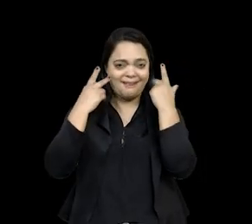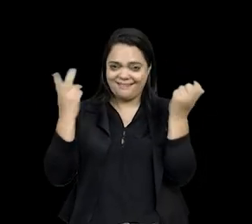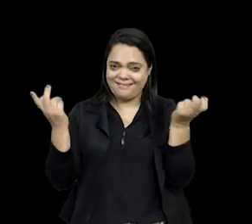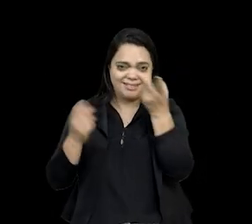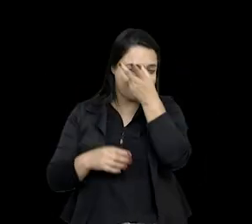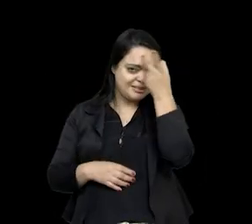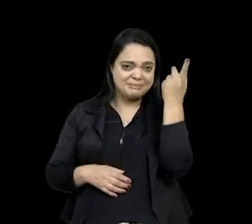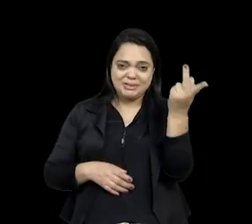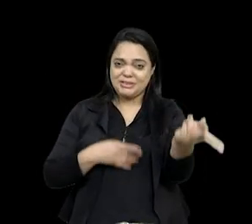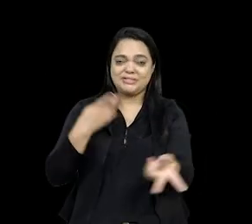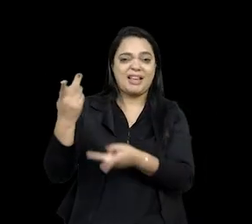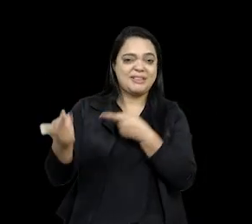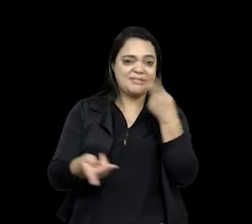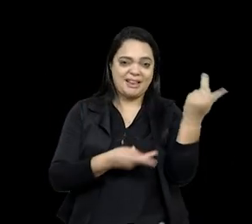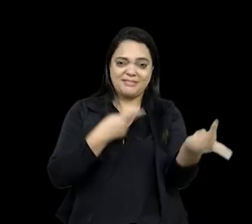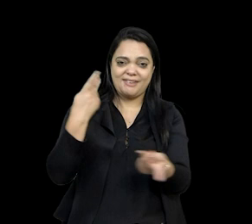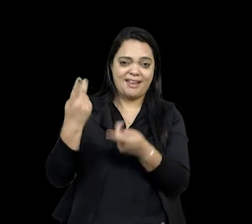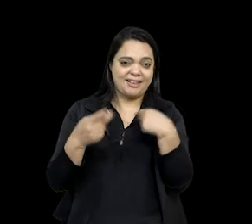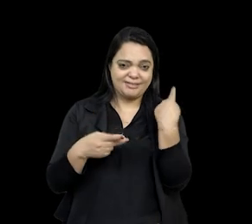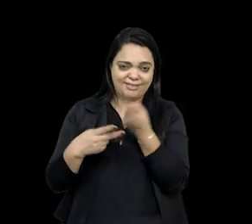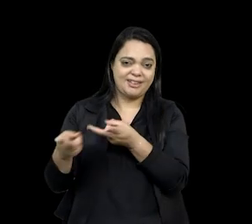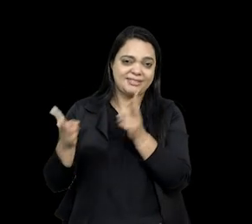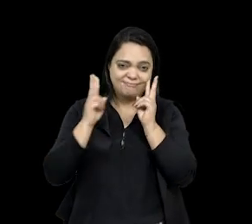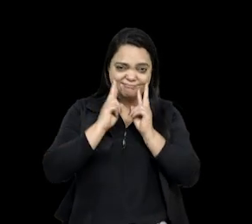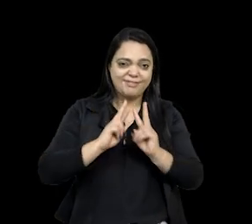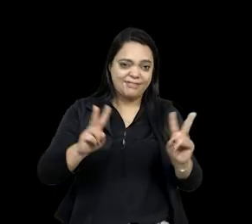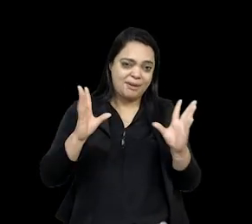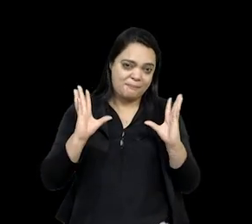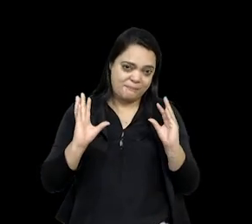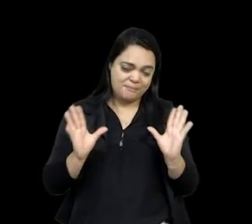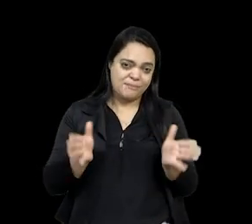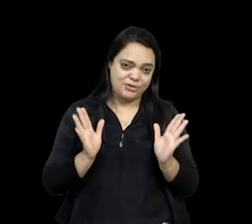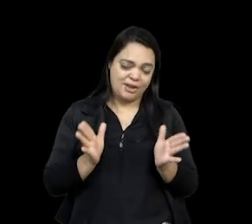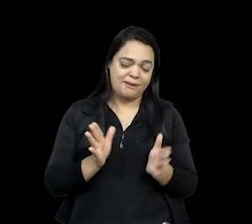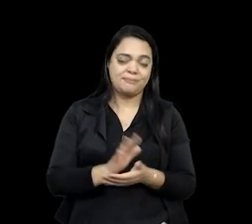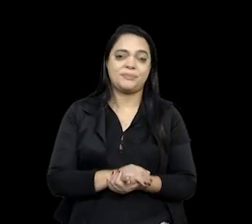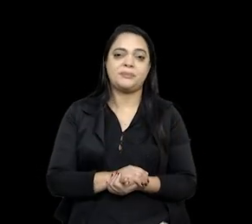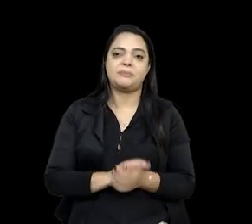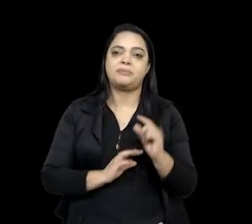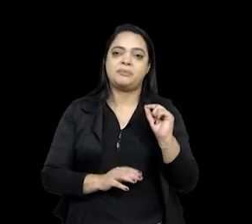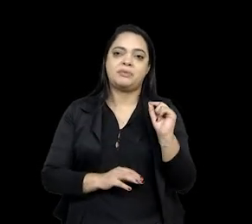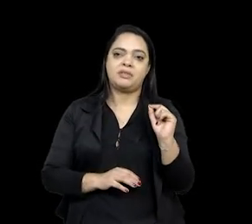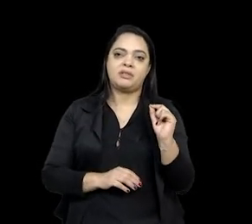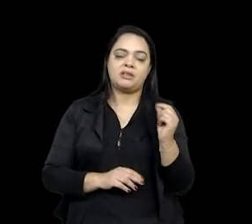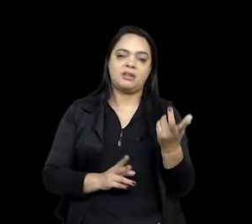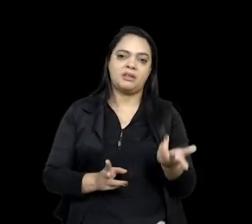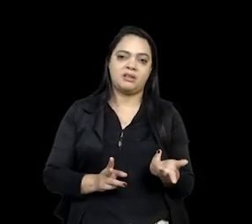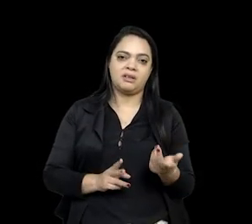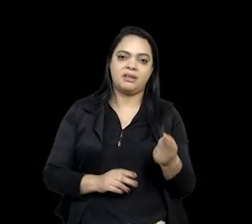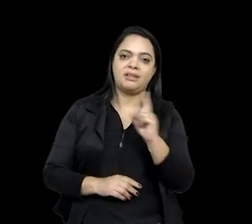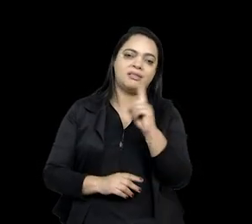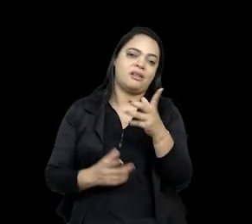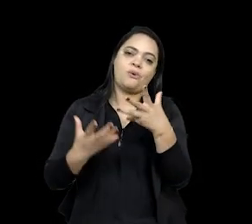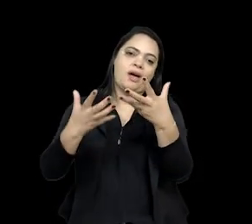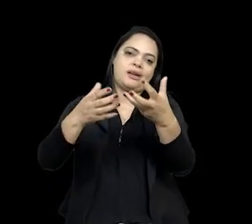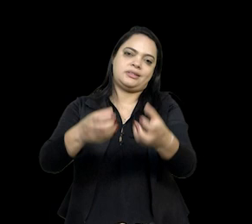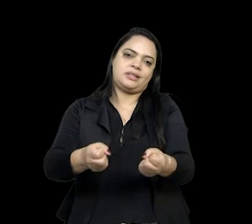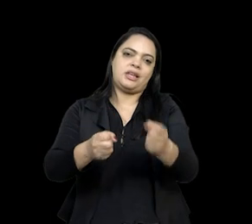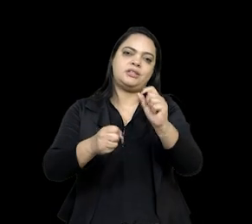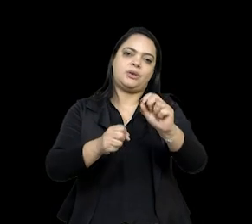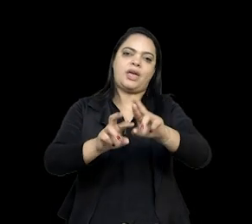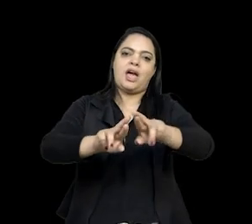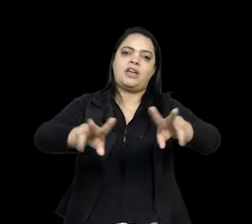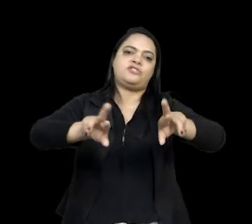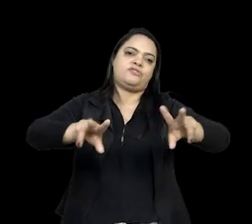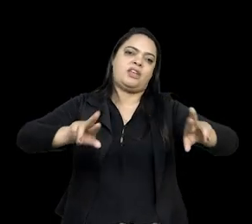muito frequente, né? Que a gente encontra. E que não se aceita com isso a diversidade das formas de